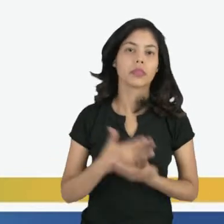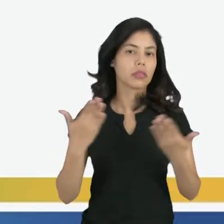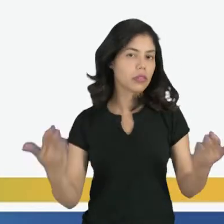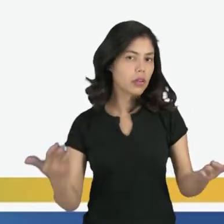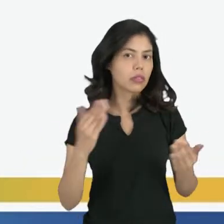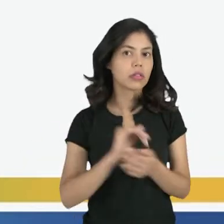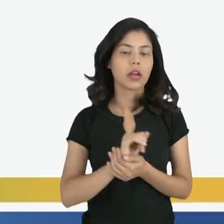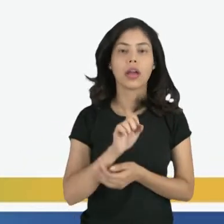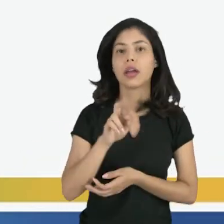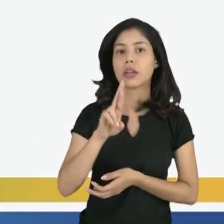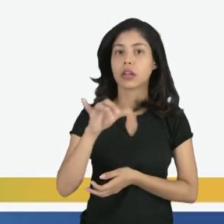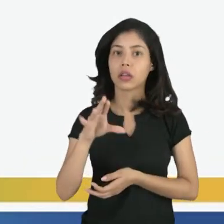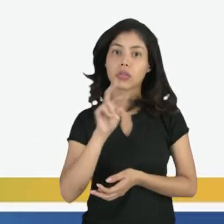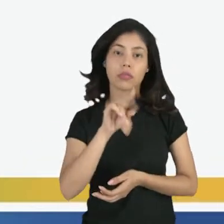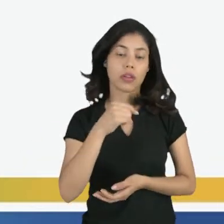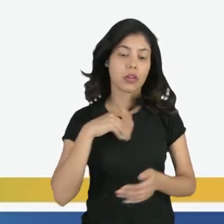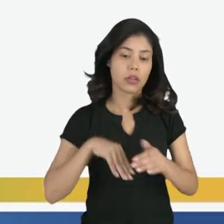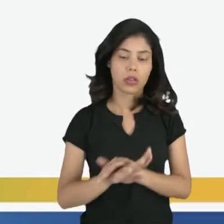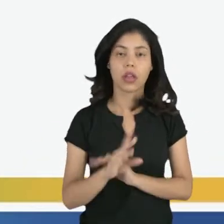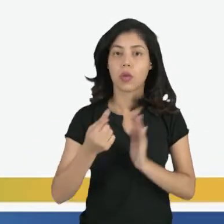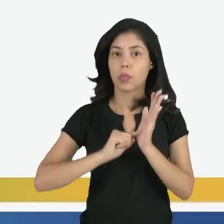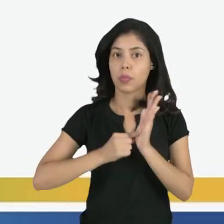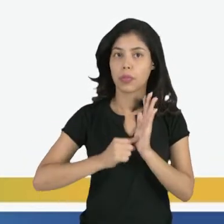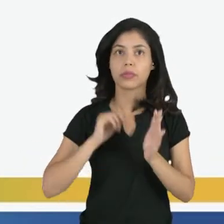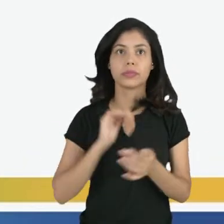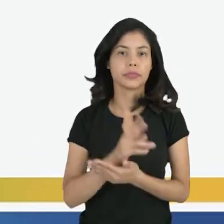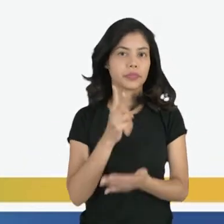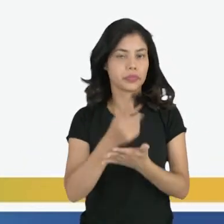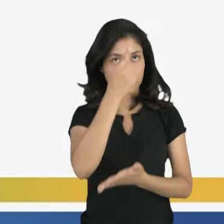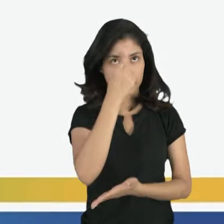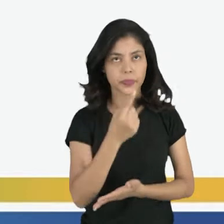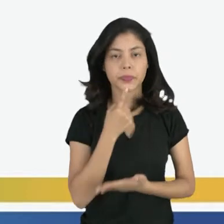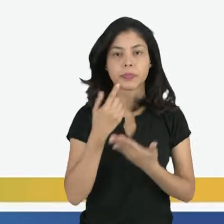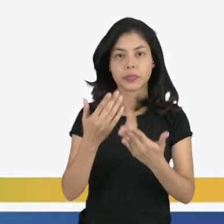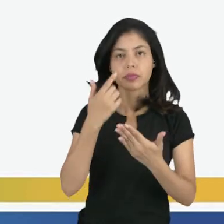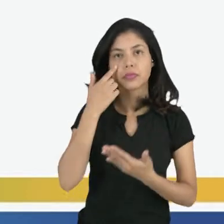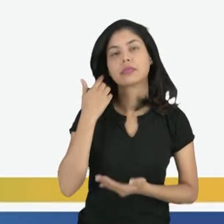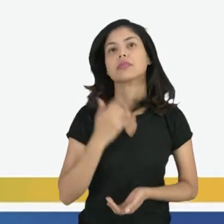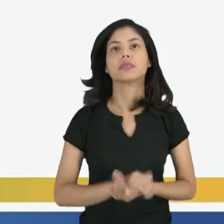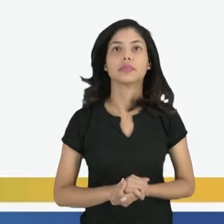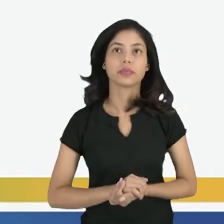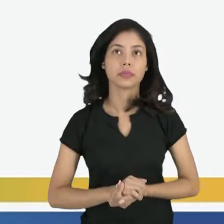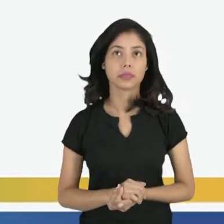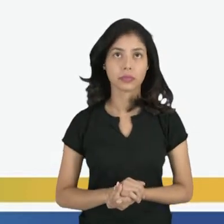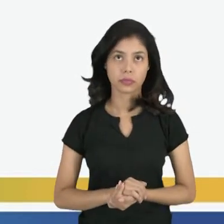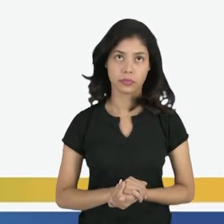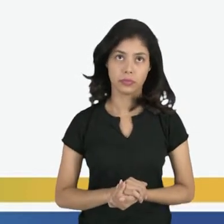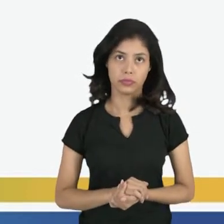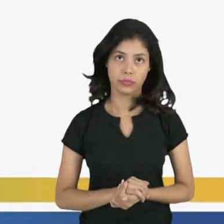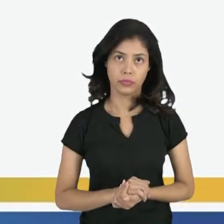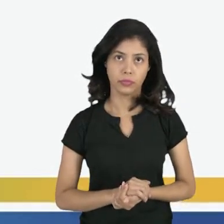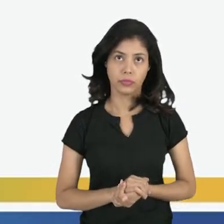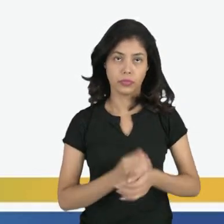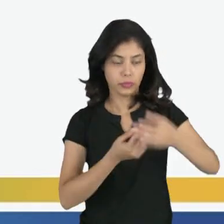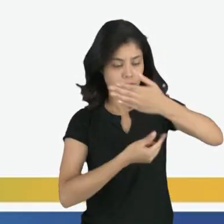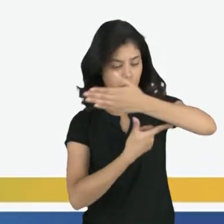Heráclito, ele vai sempre colocar esse contraponto. Nós temos a imagem aí de umas folhas, né, que estão